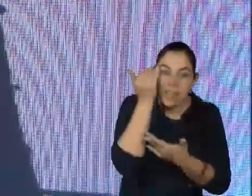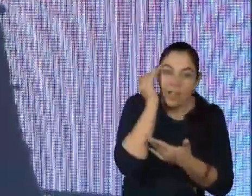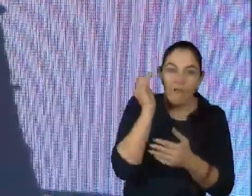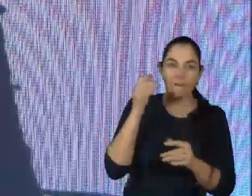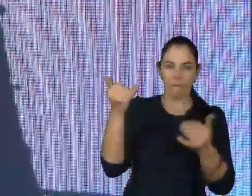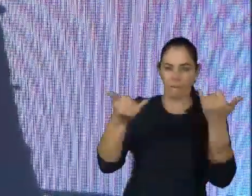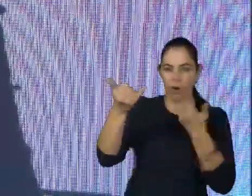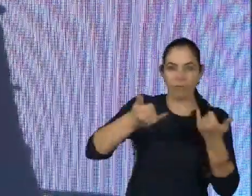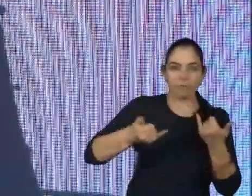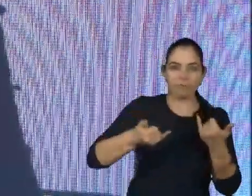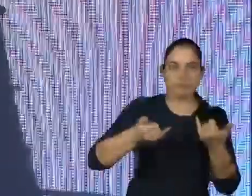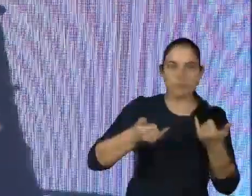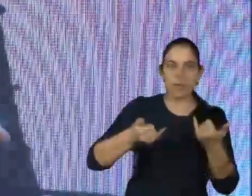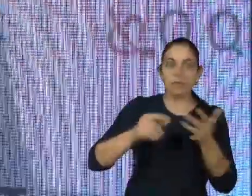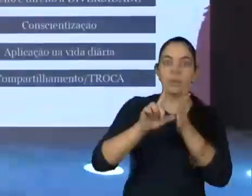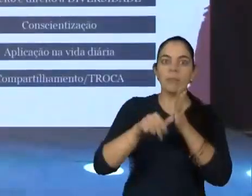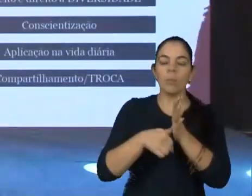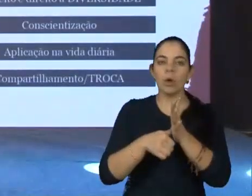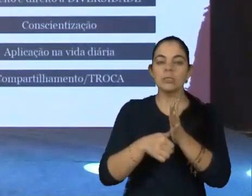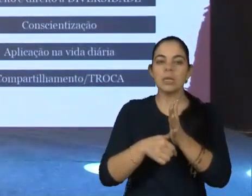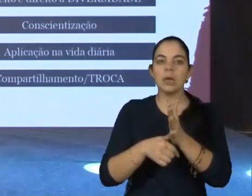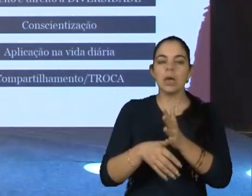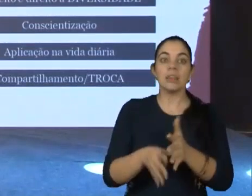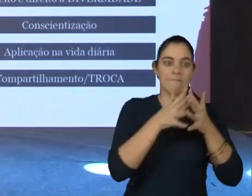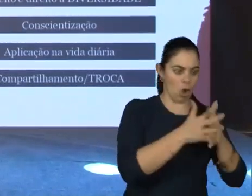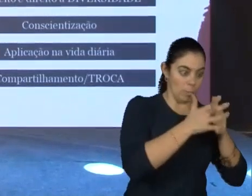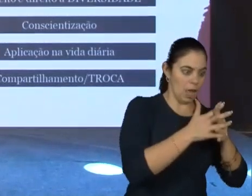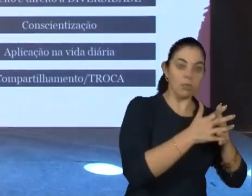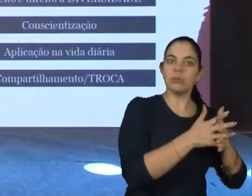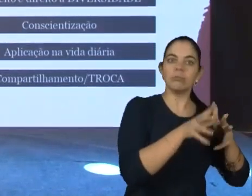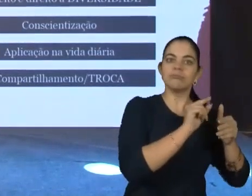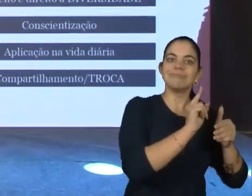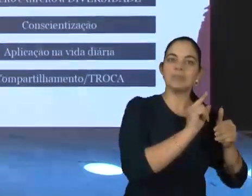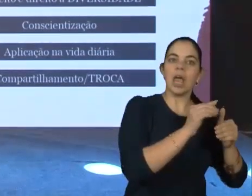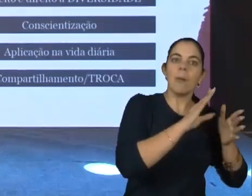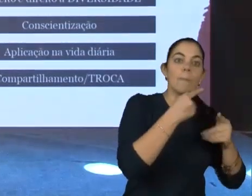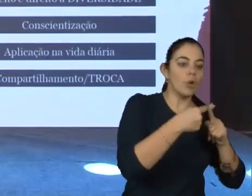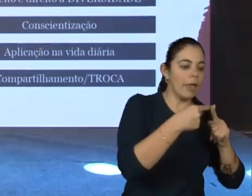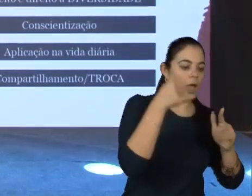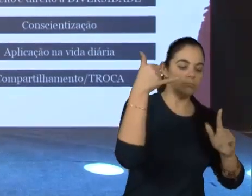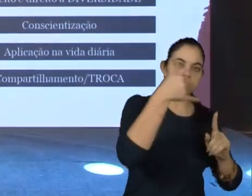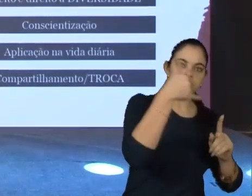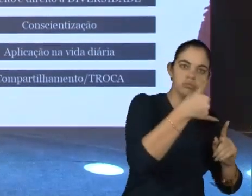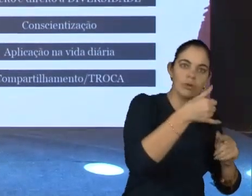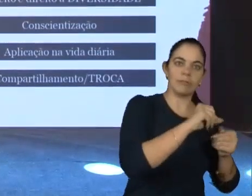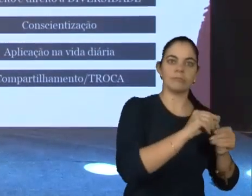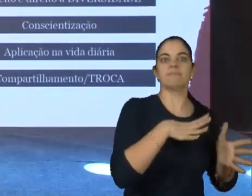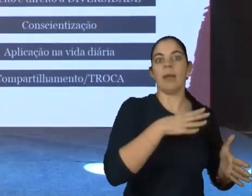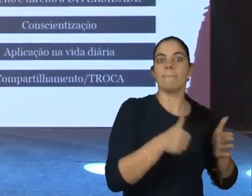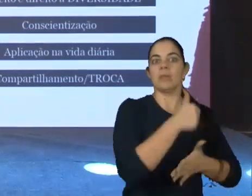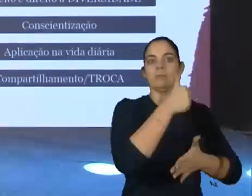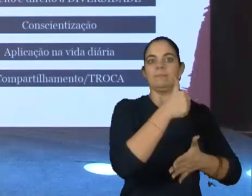informa, a gente descomplica. Então, eu começo dizendo por que incluir é tão importante,